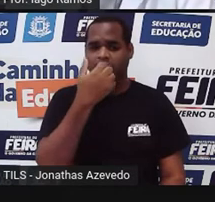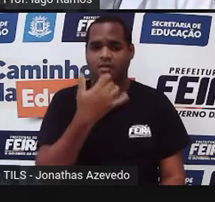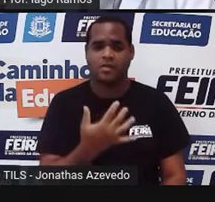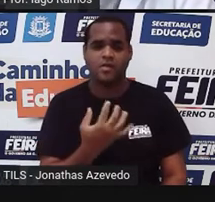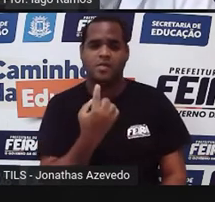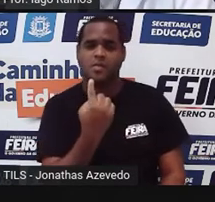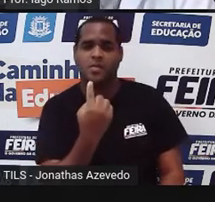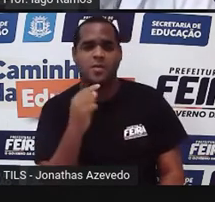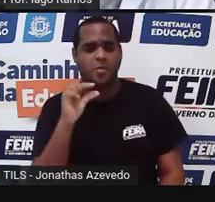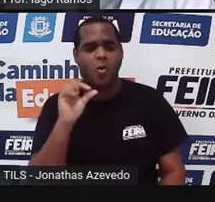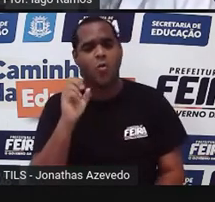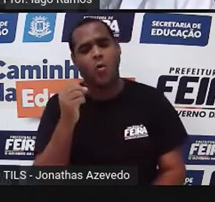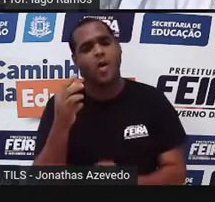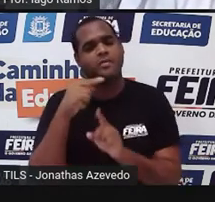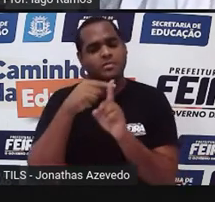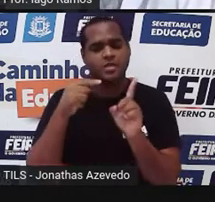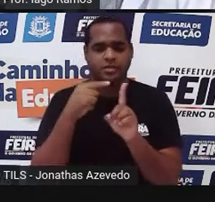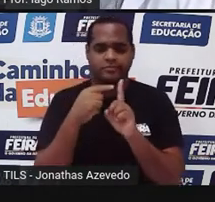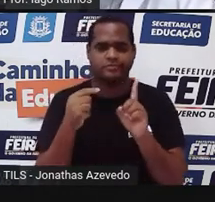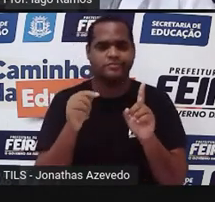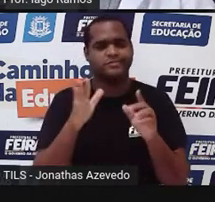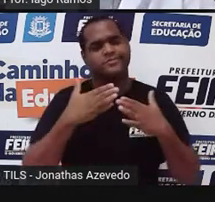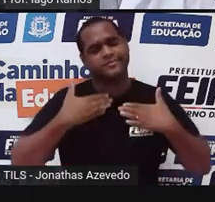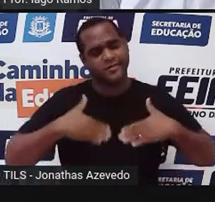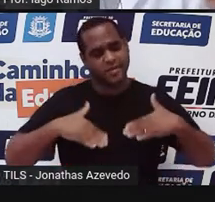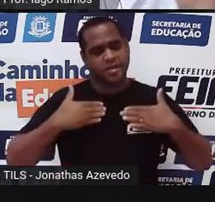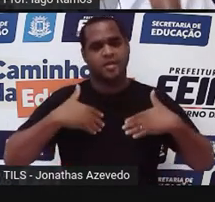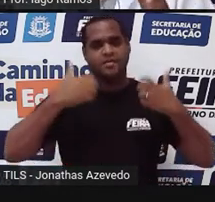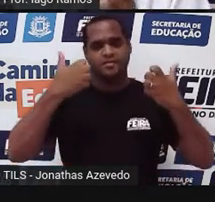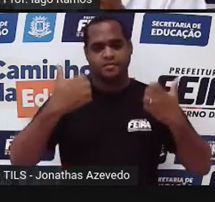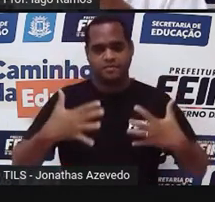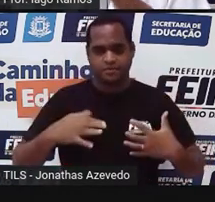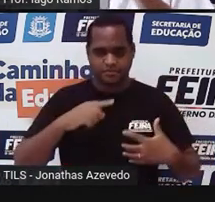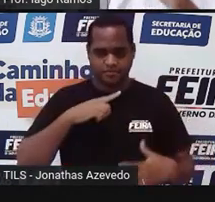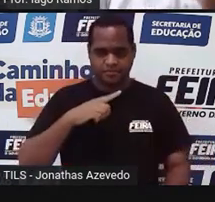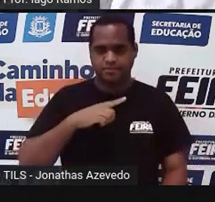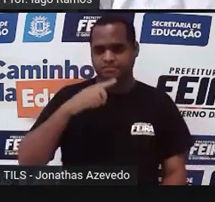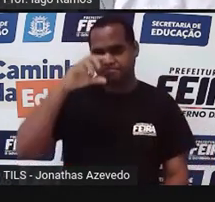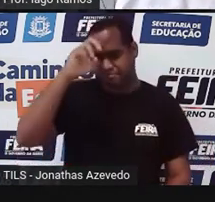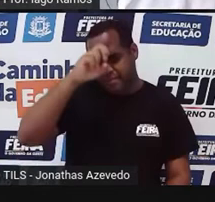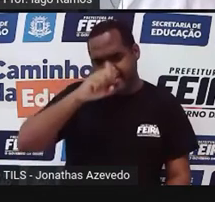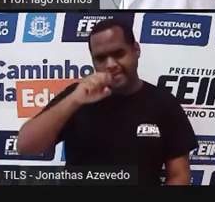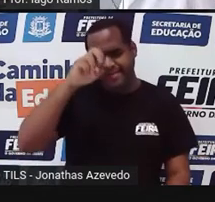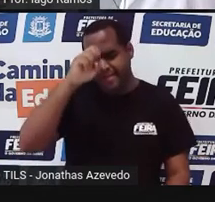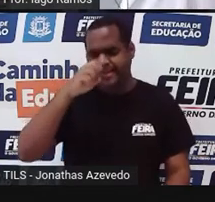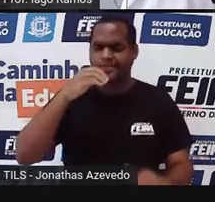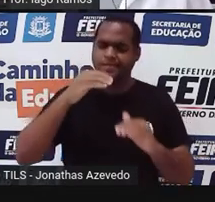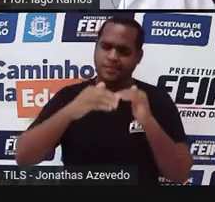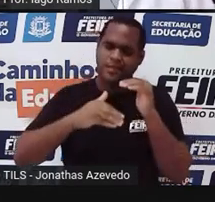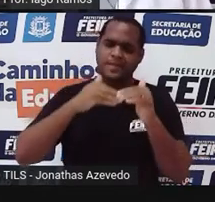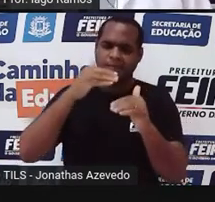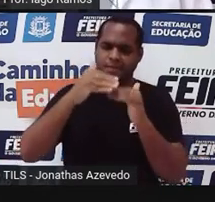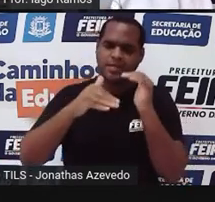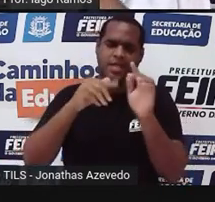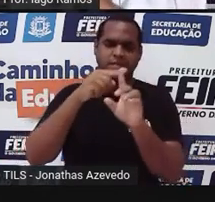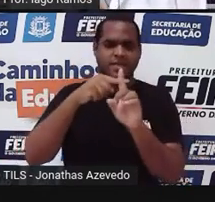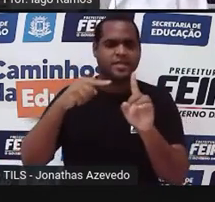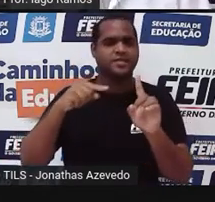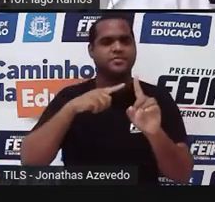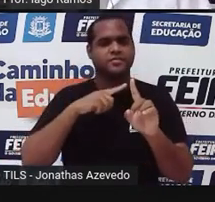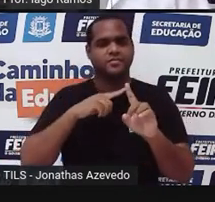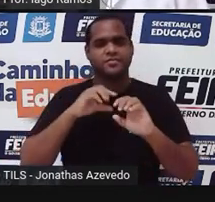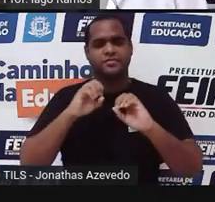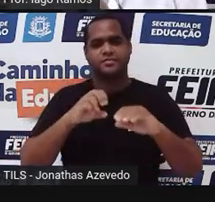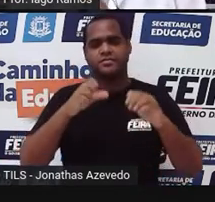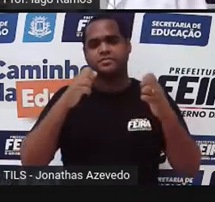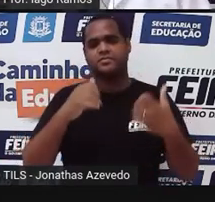você acha que é pouco ou metade, tá bom? Calma, que a gente só tá aqui ainda caminhando pra metade da aula. Ainda